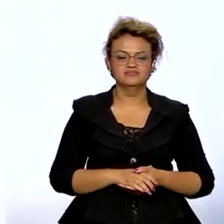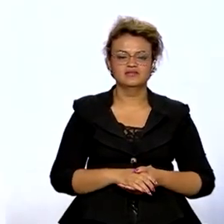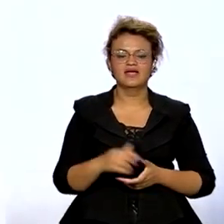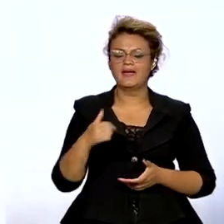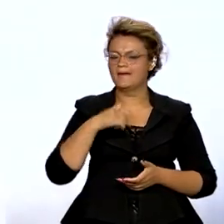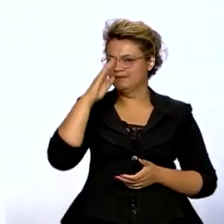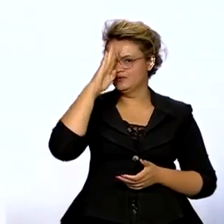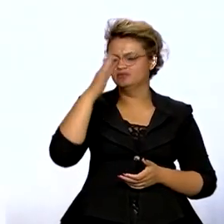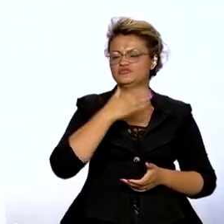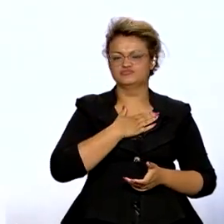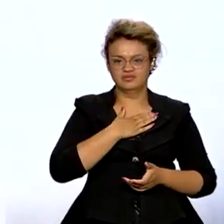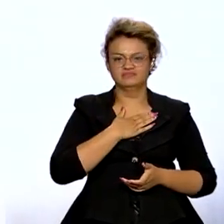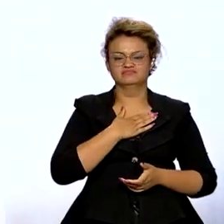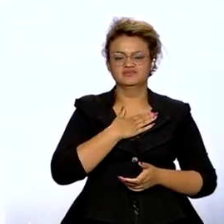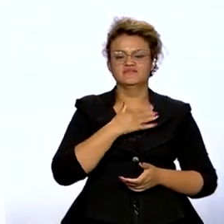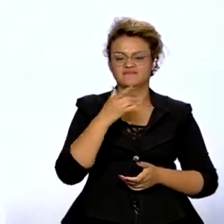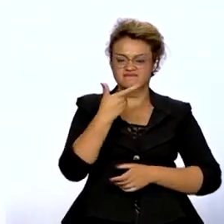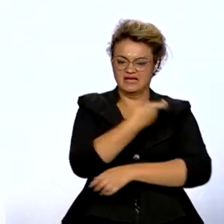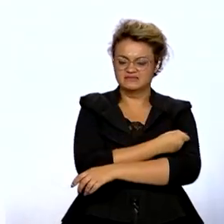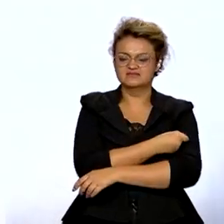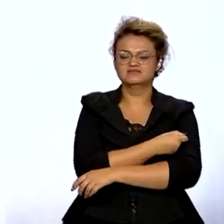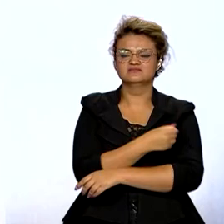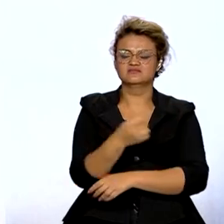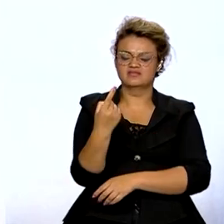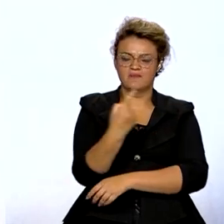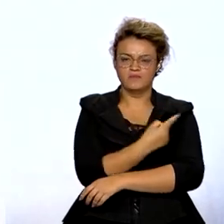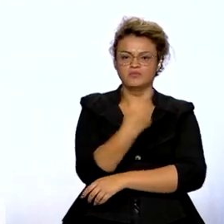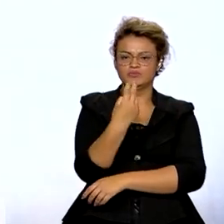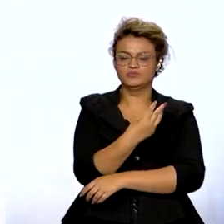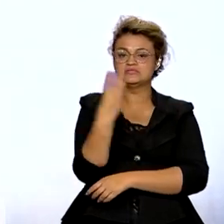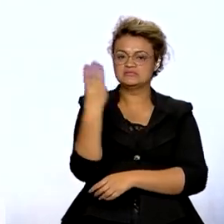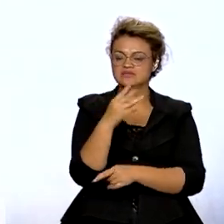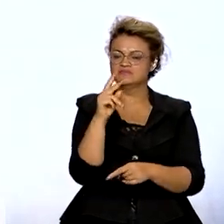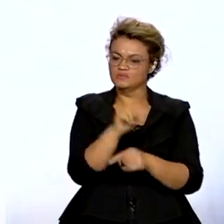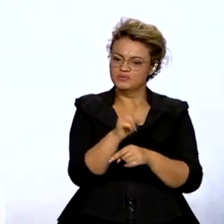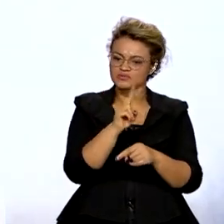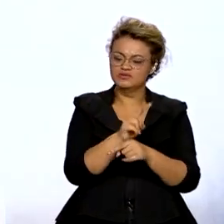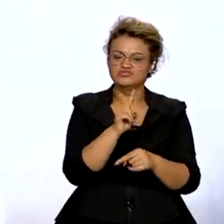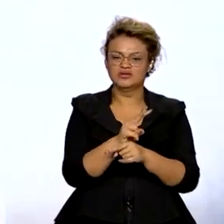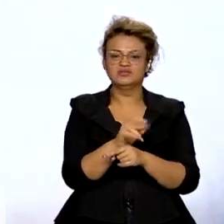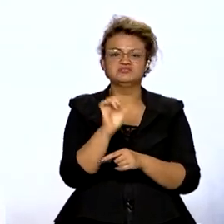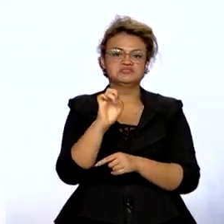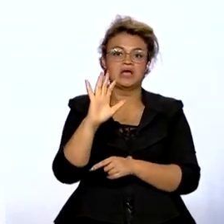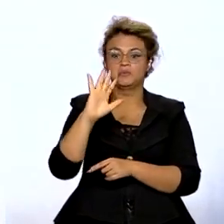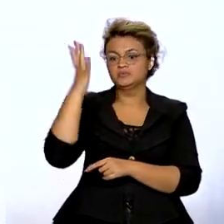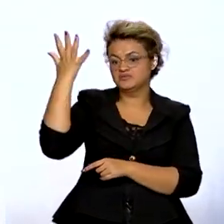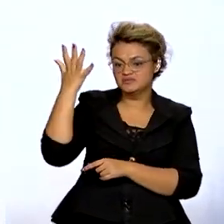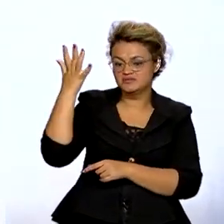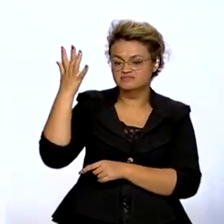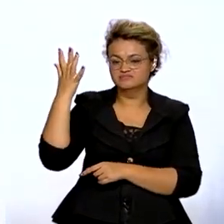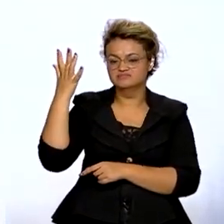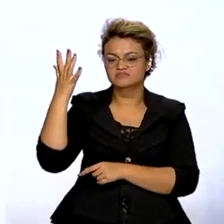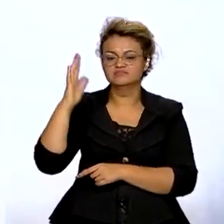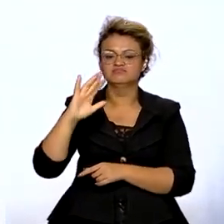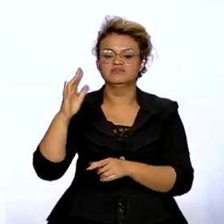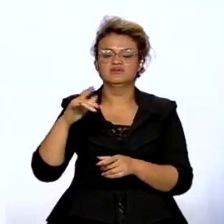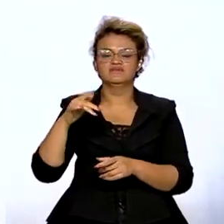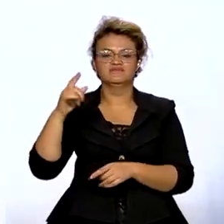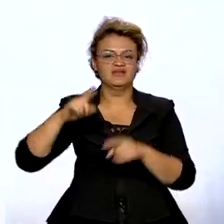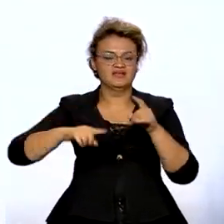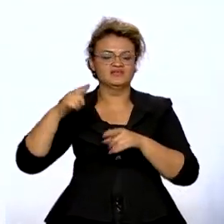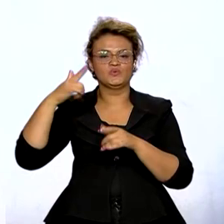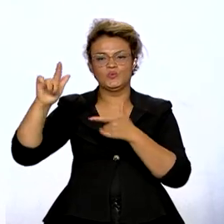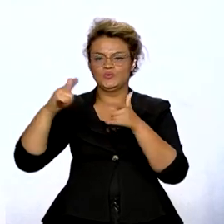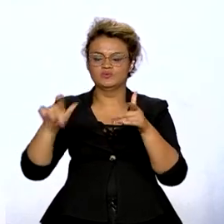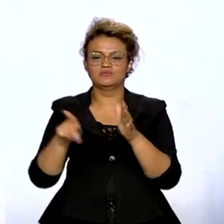prioridades, conseguir vacinar ele as 3 doses para protegê-lo caso venha uma nova onda de Covid,